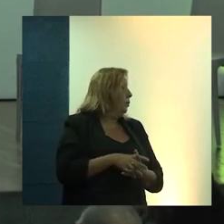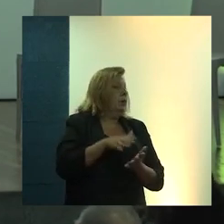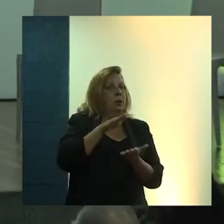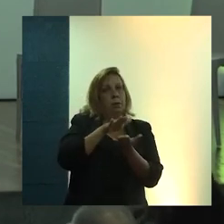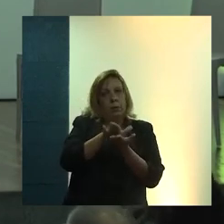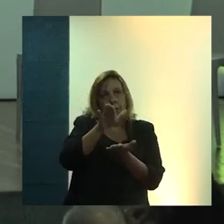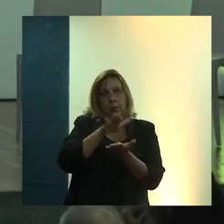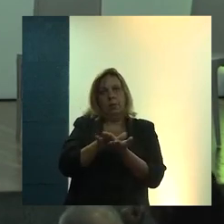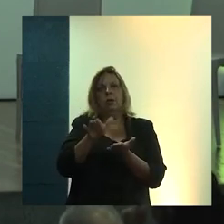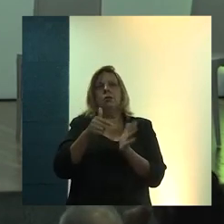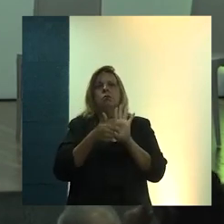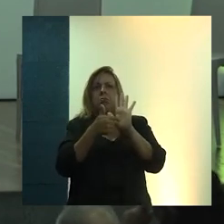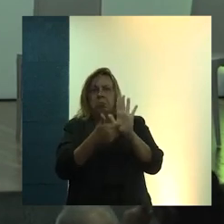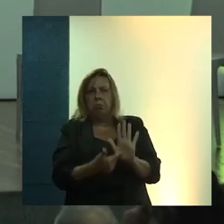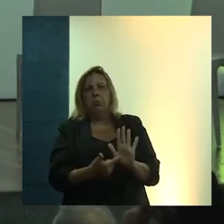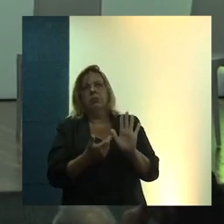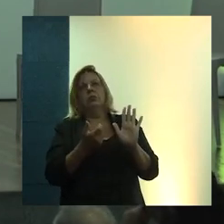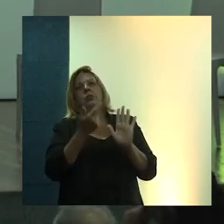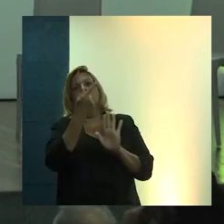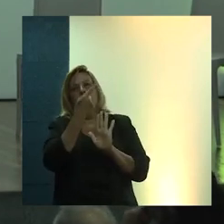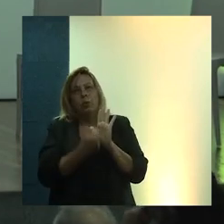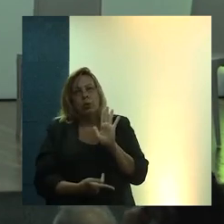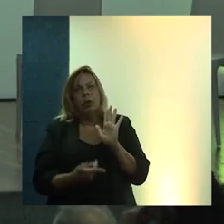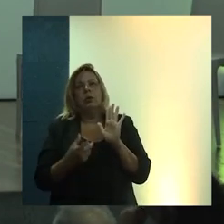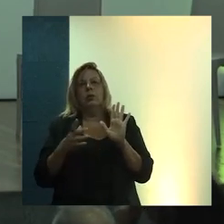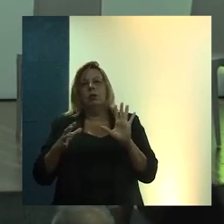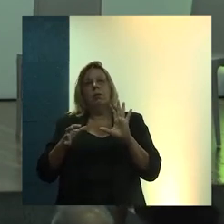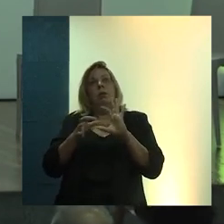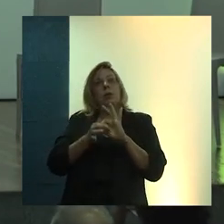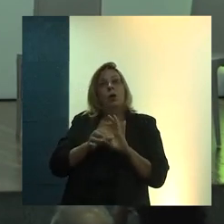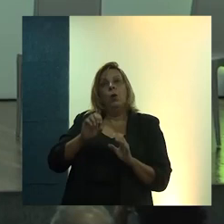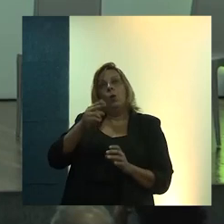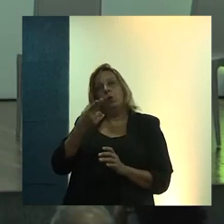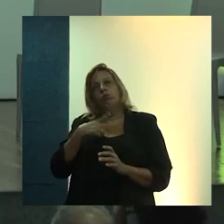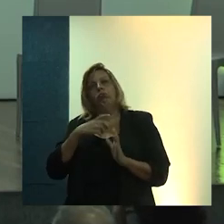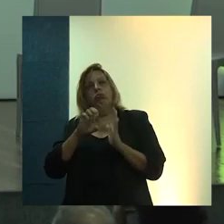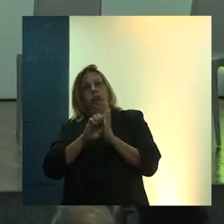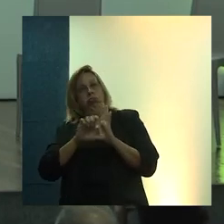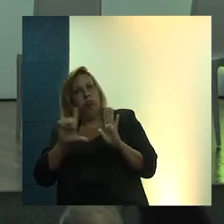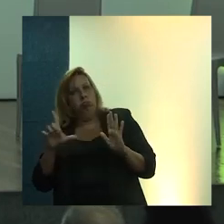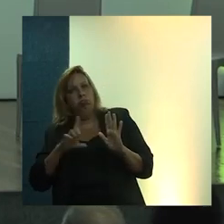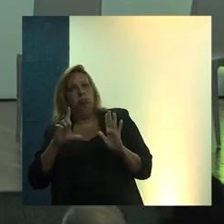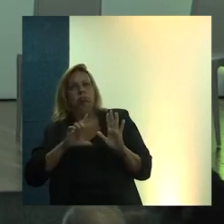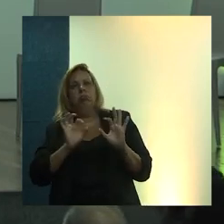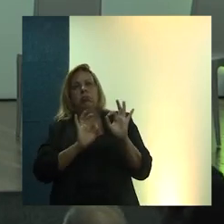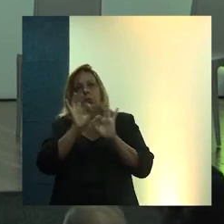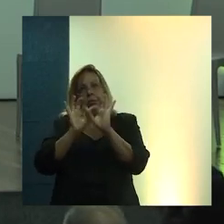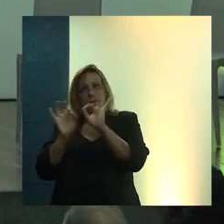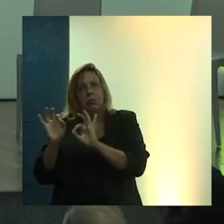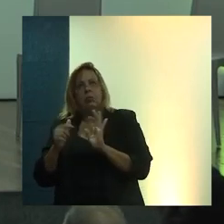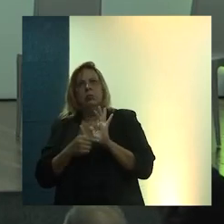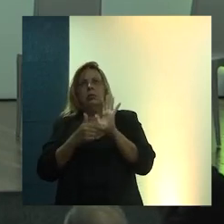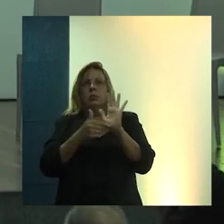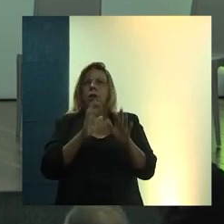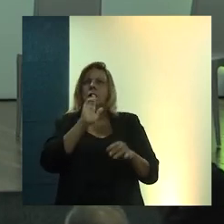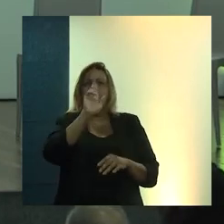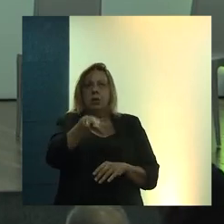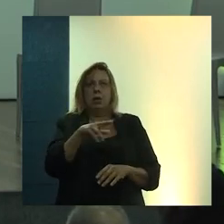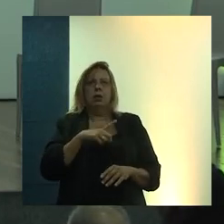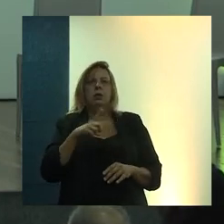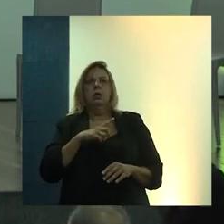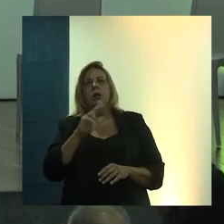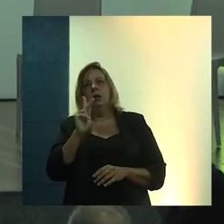publicações, algumas derivadas de projetos, de convocação, nós logo que entramos, trouxemos o resultado do